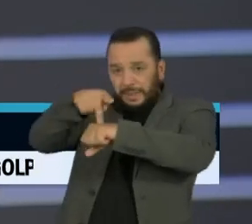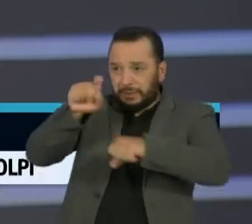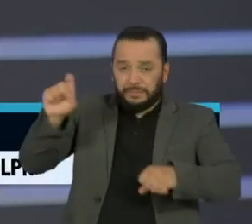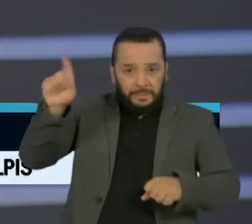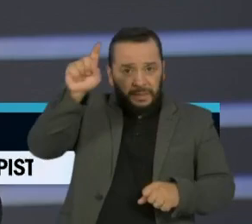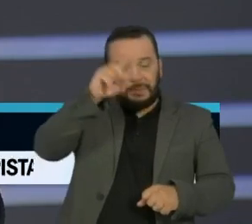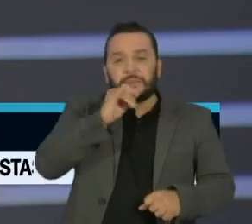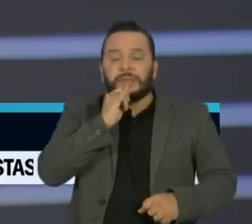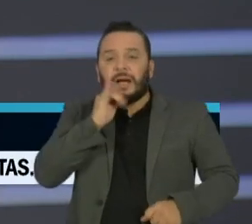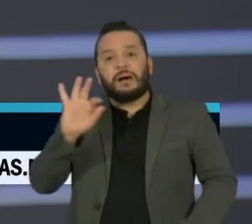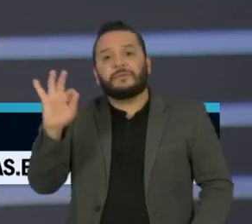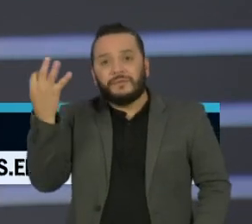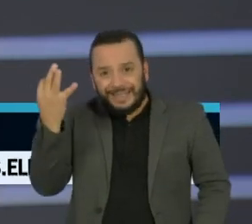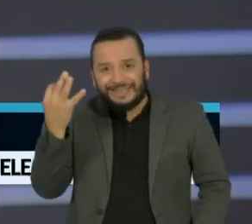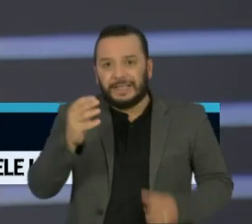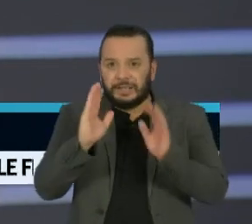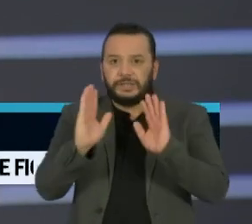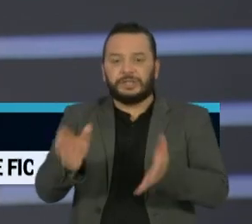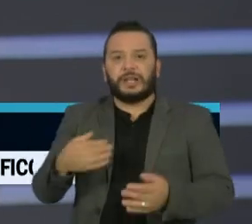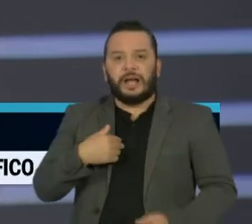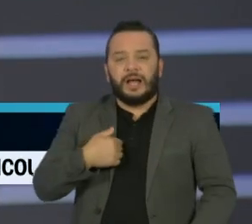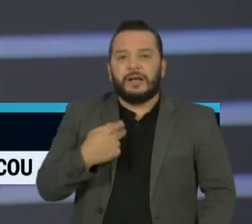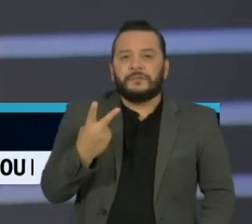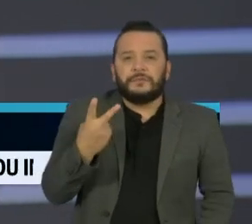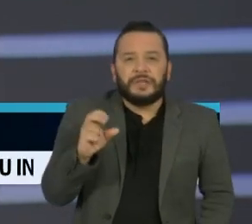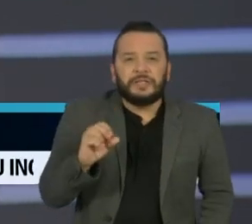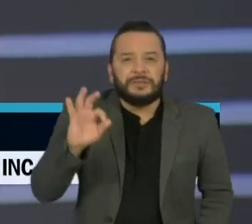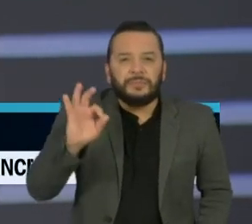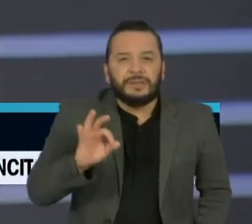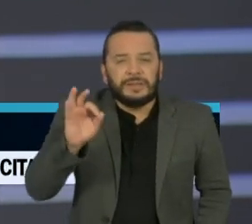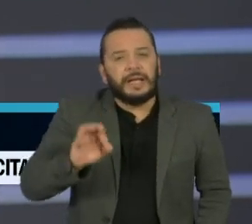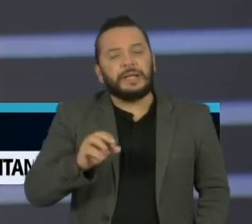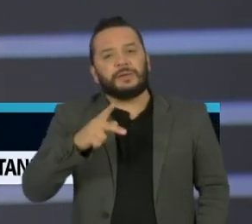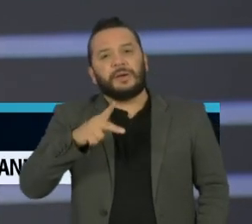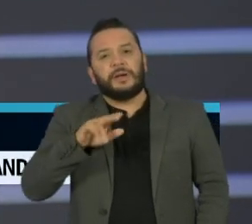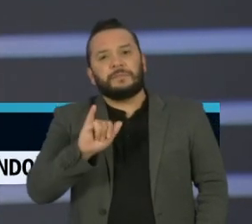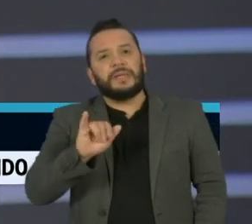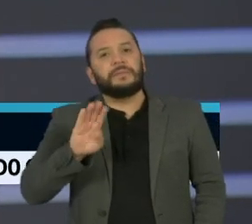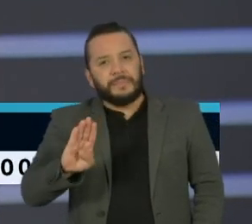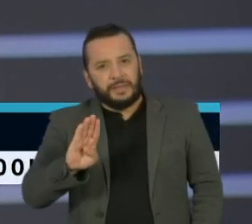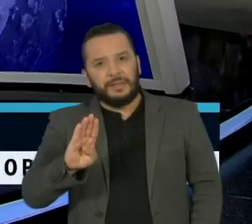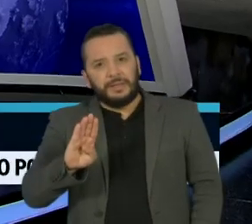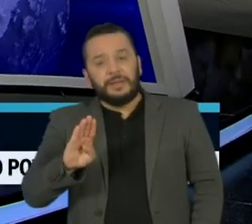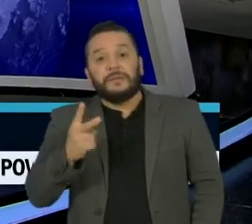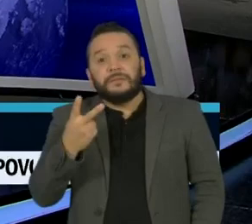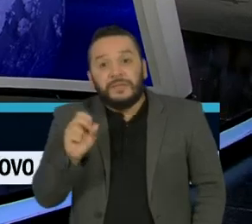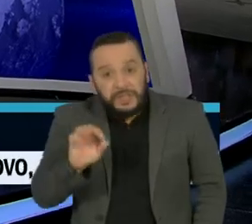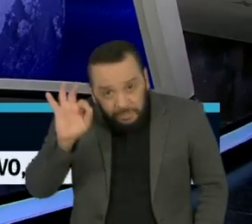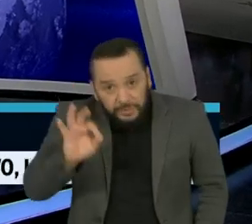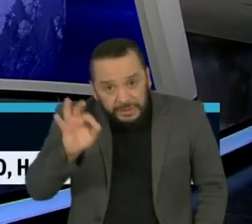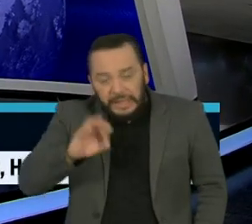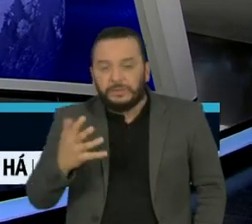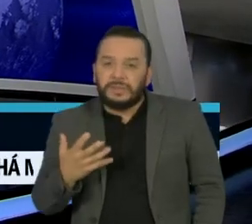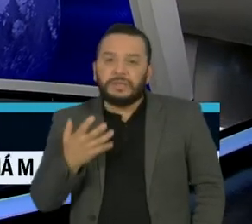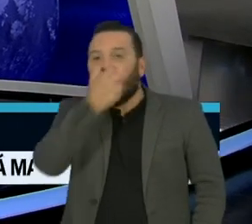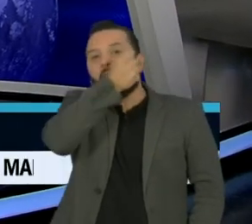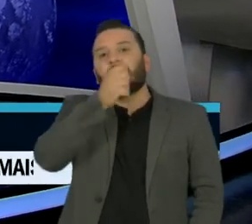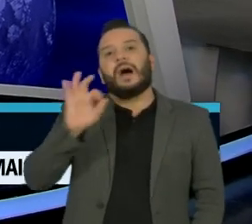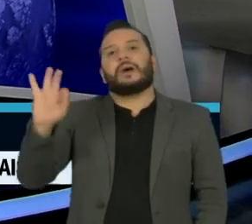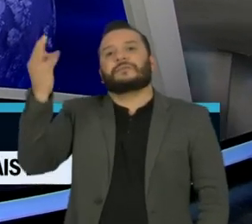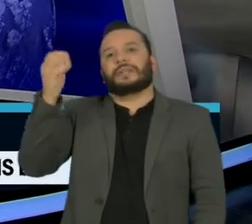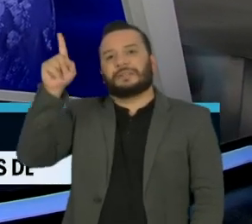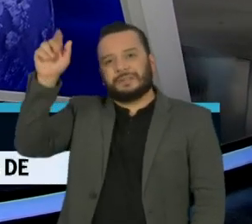colocou 20% do PIB, Arnaldo, 20% do PIB para salvar a França. Nós aqui, às vezes, ficamos